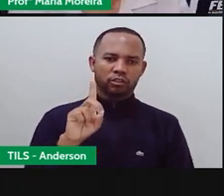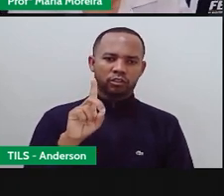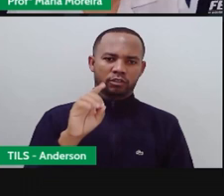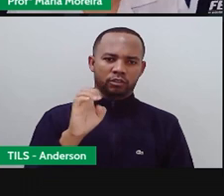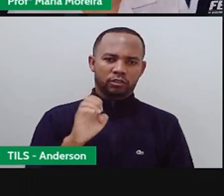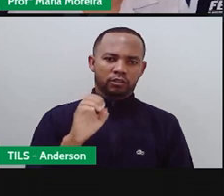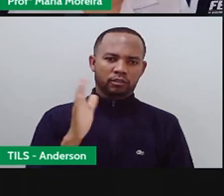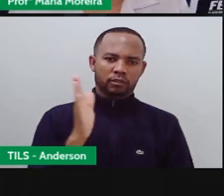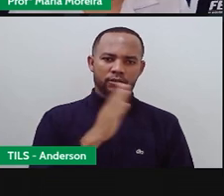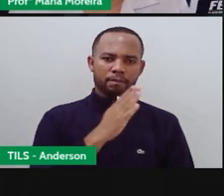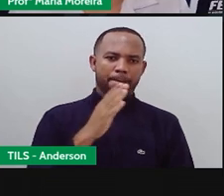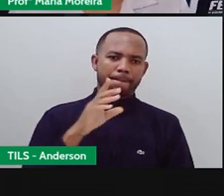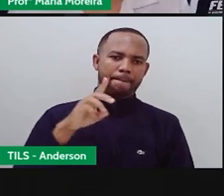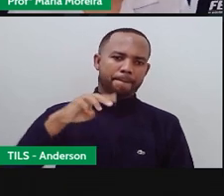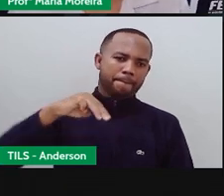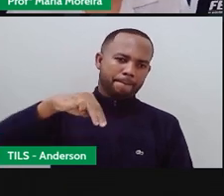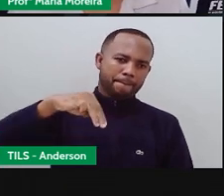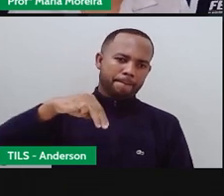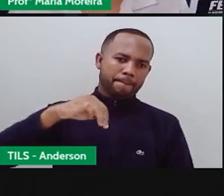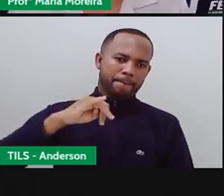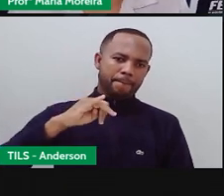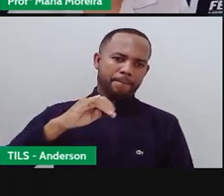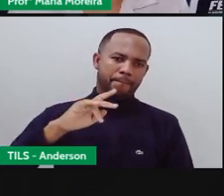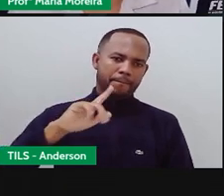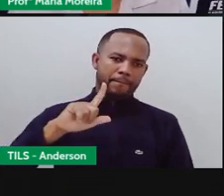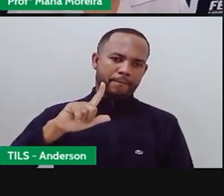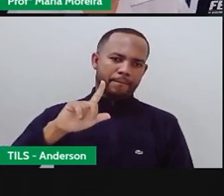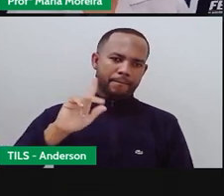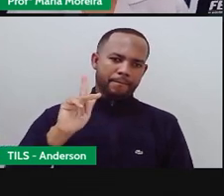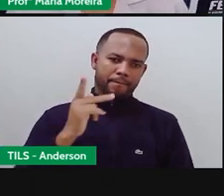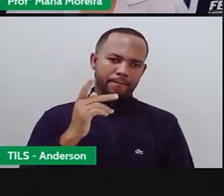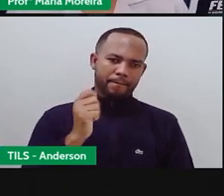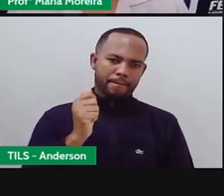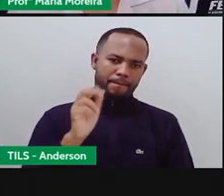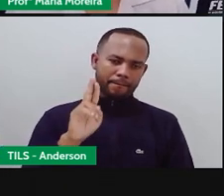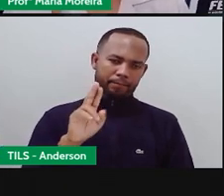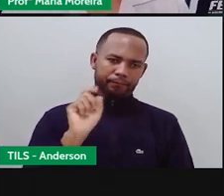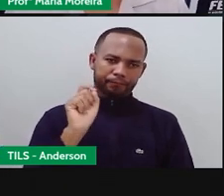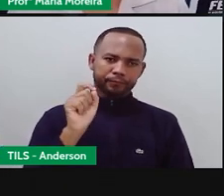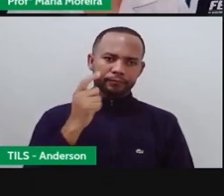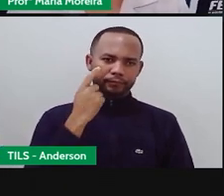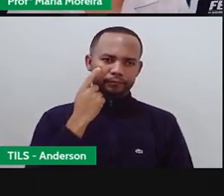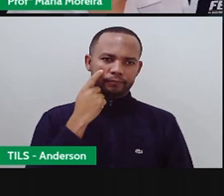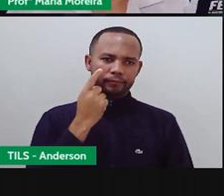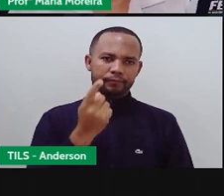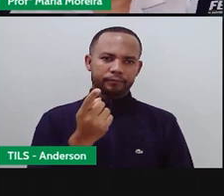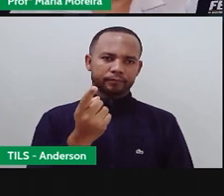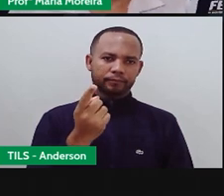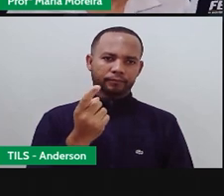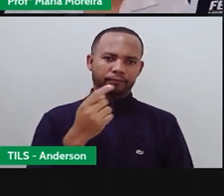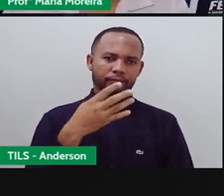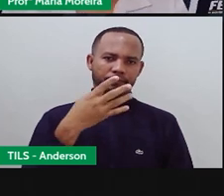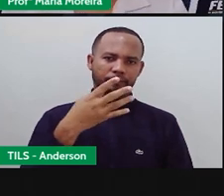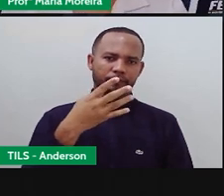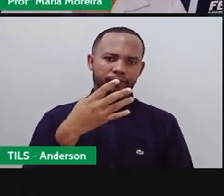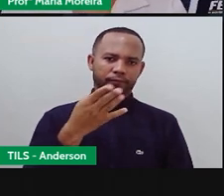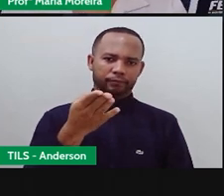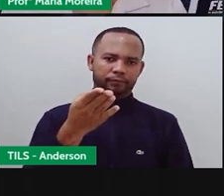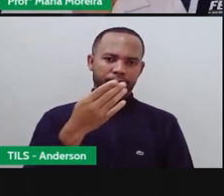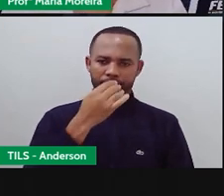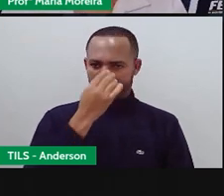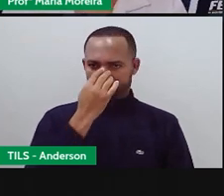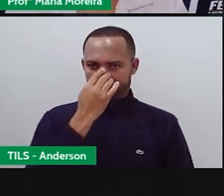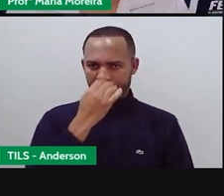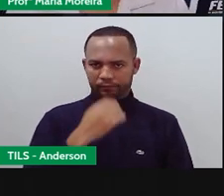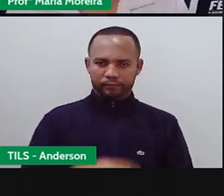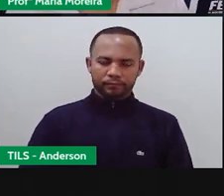milhar Certo? E quem é que vai aqui Né? No valor de lugar Para a unidade de milhar O numeral? 4